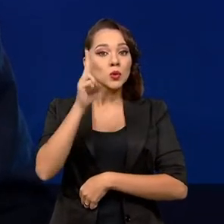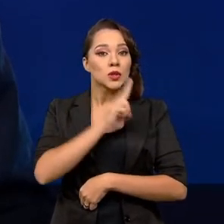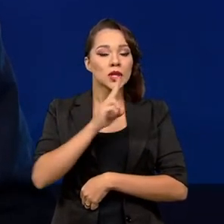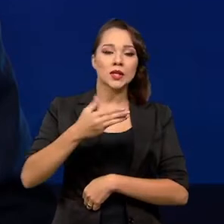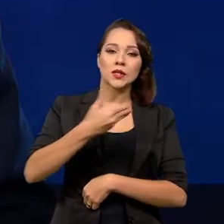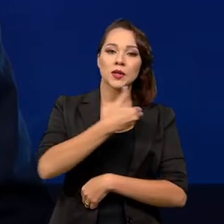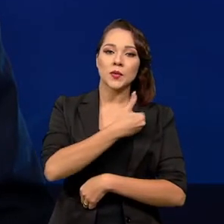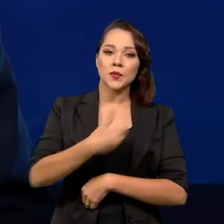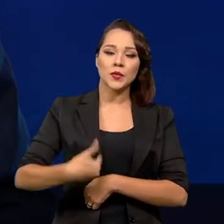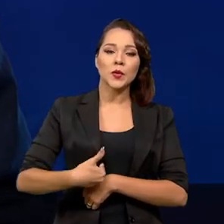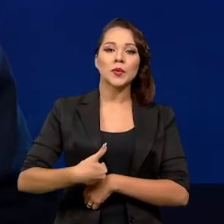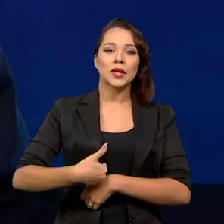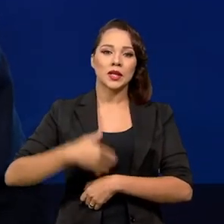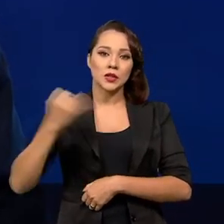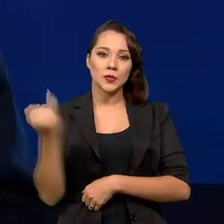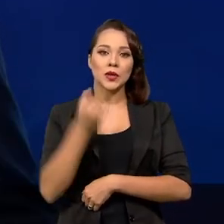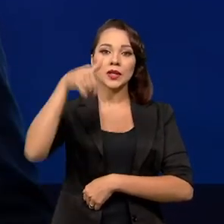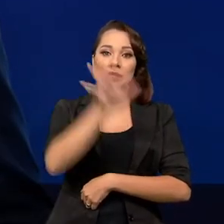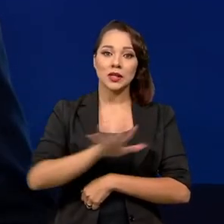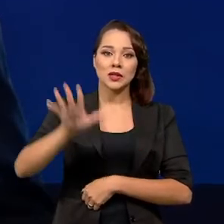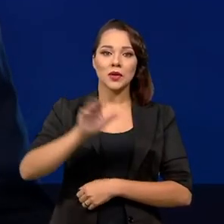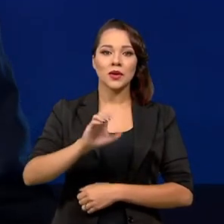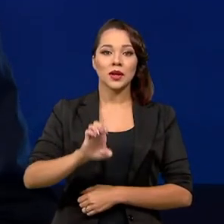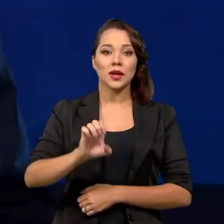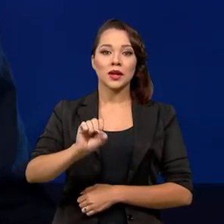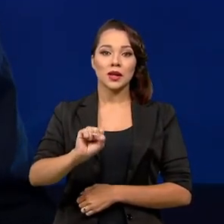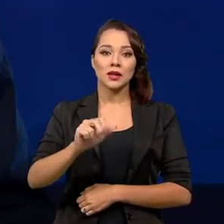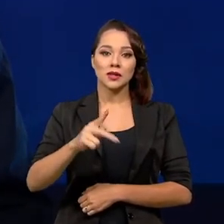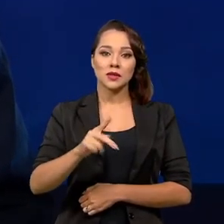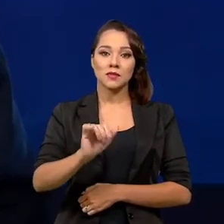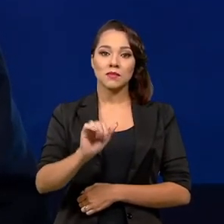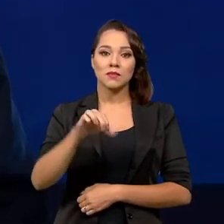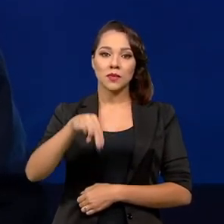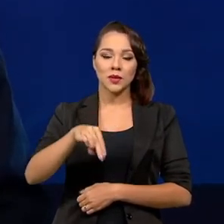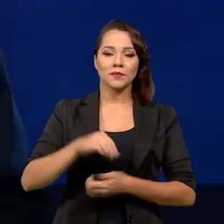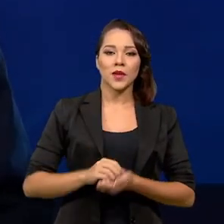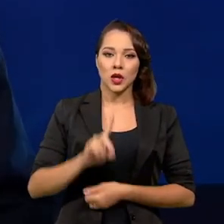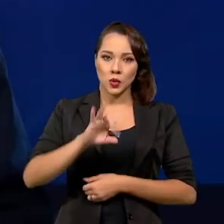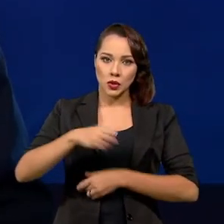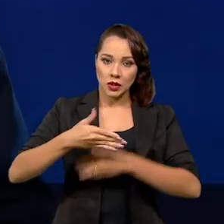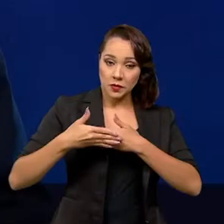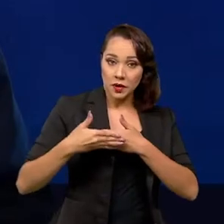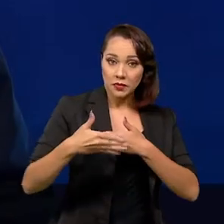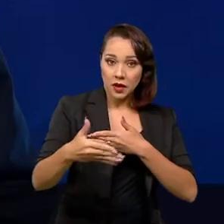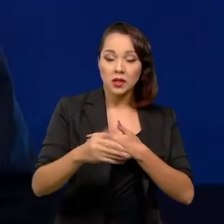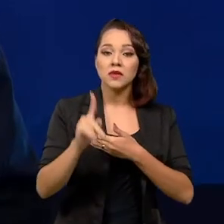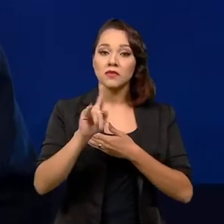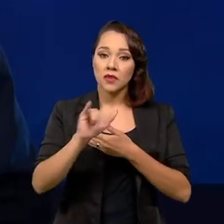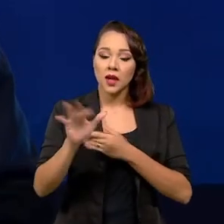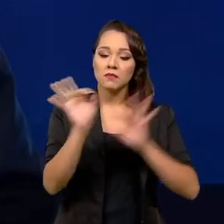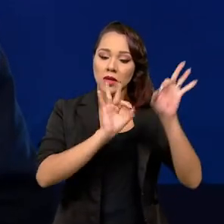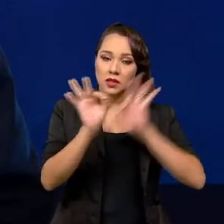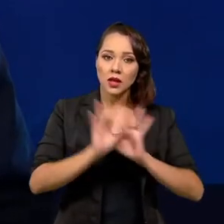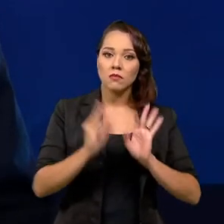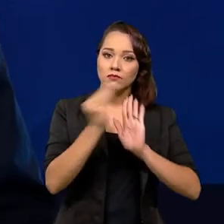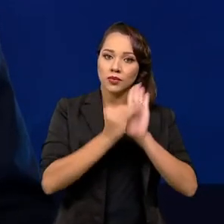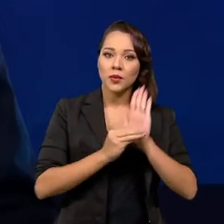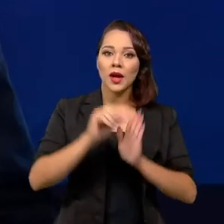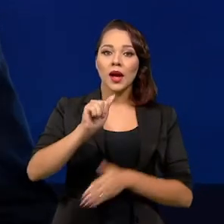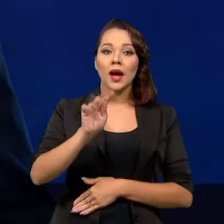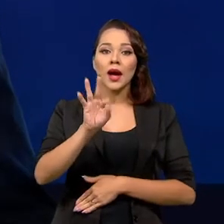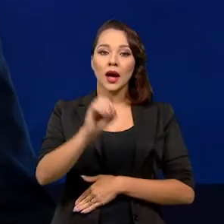saúde pública de importância nacional, a SPIN. Nos próximos dias, será editado um ato